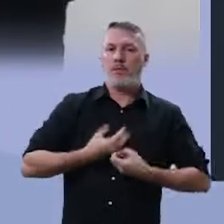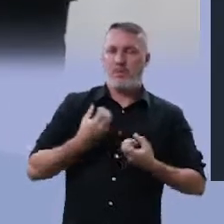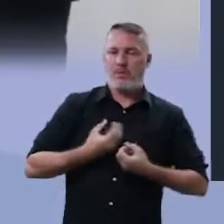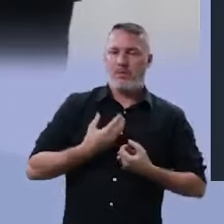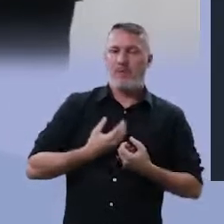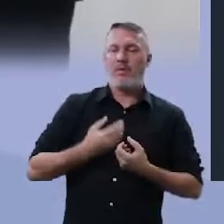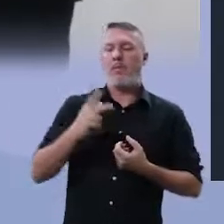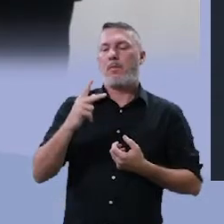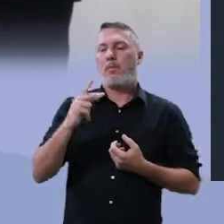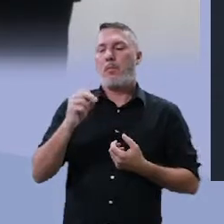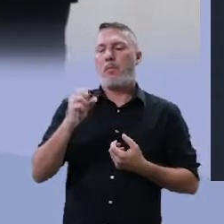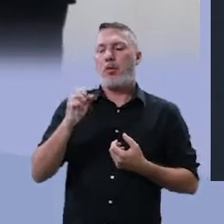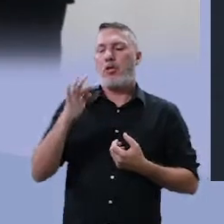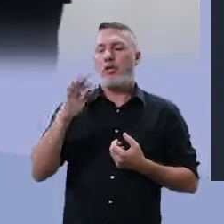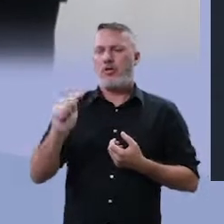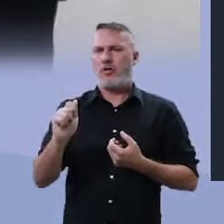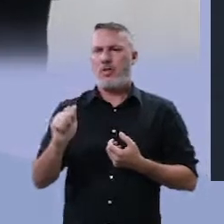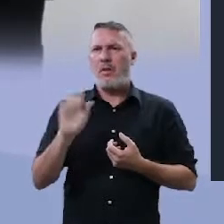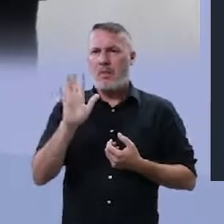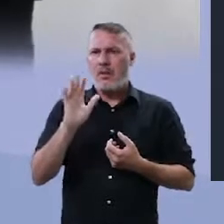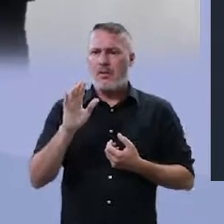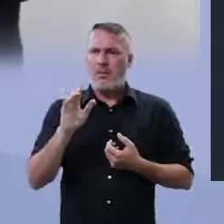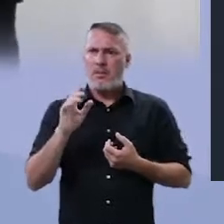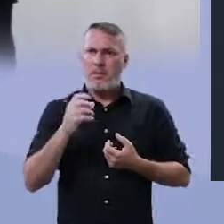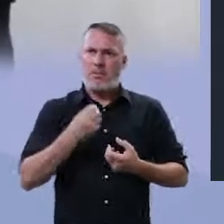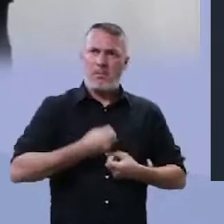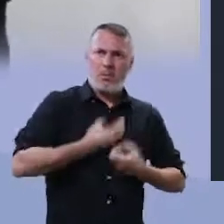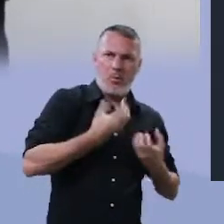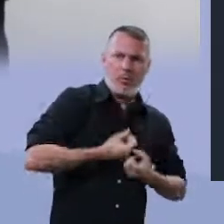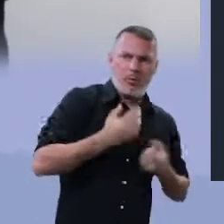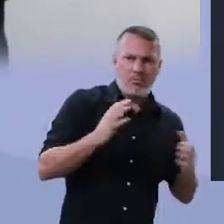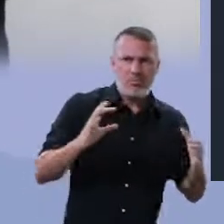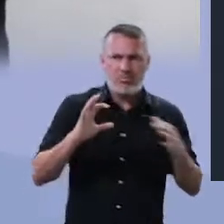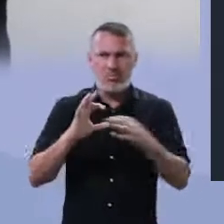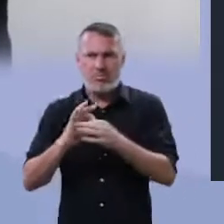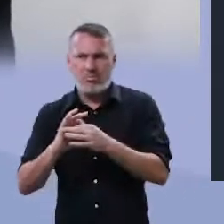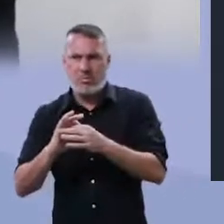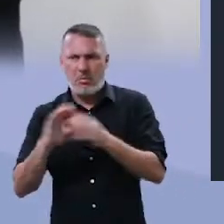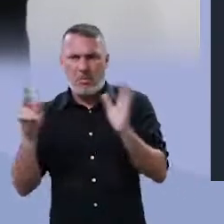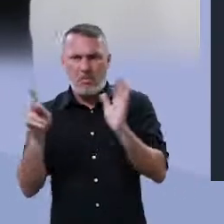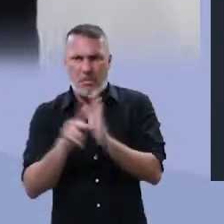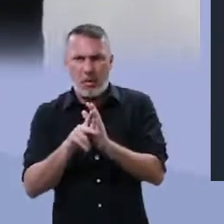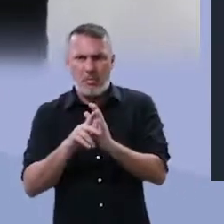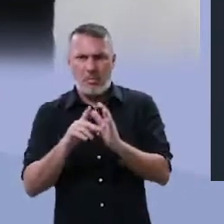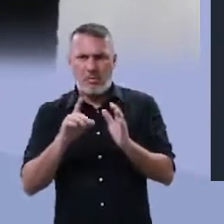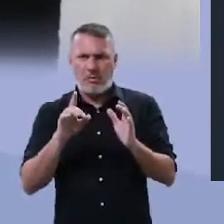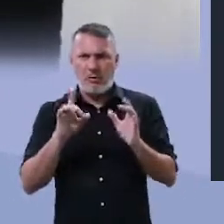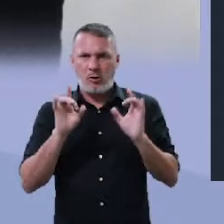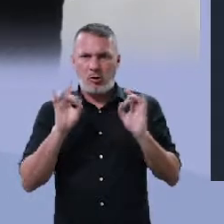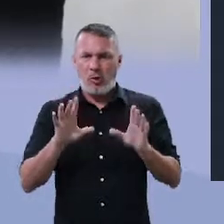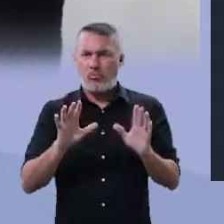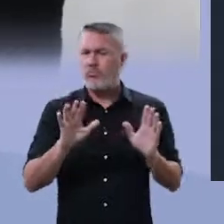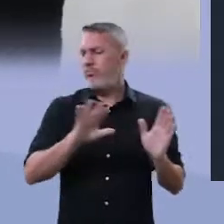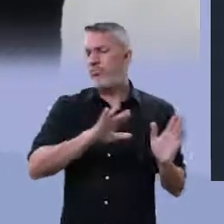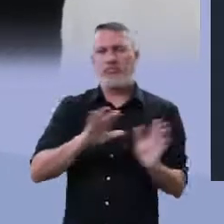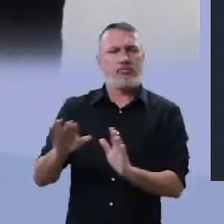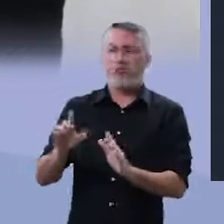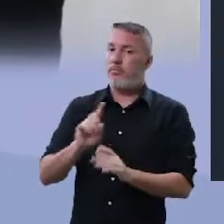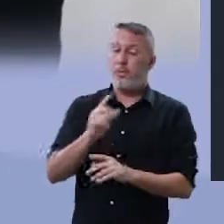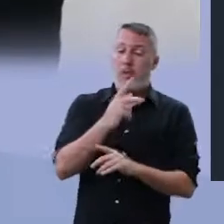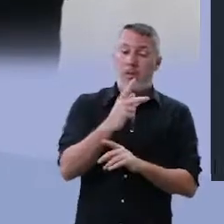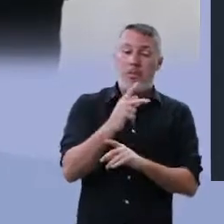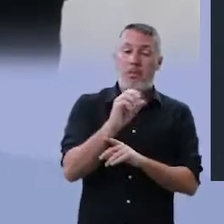Poesia, poética. Será que a poética é exclusiva da poesia? Não, não é uma exclusividade da poesia.